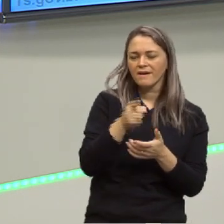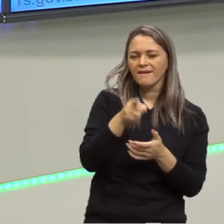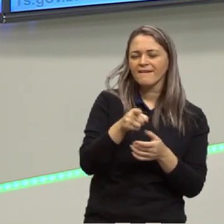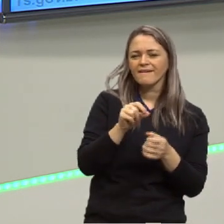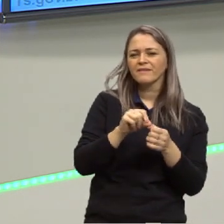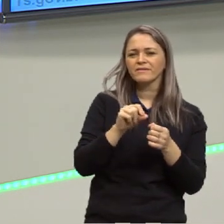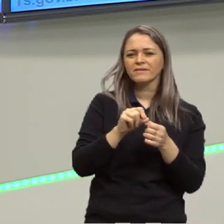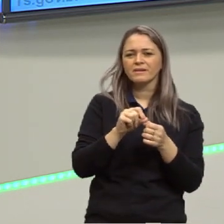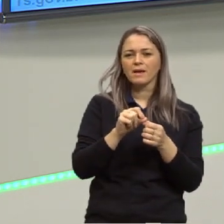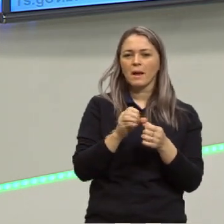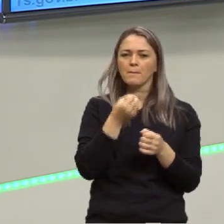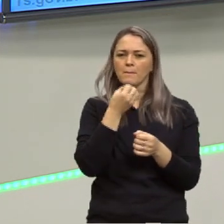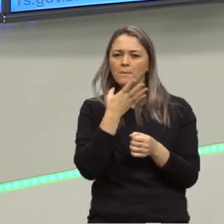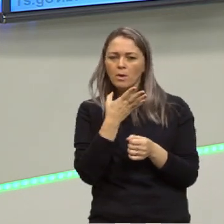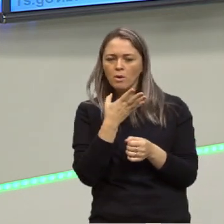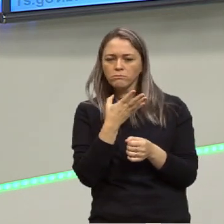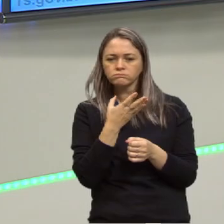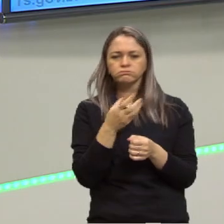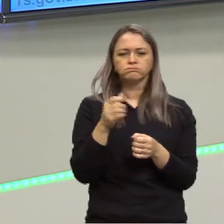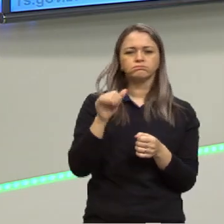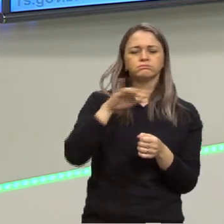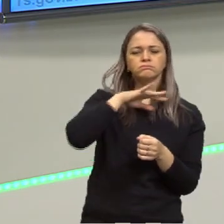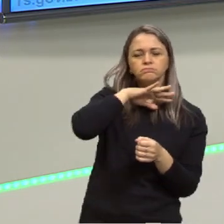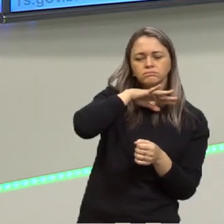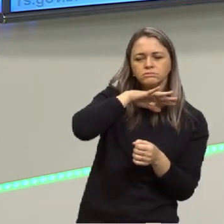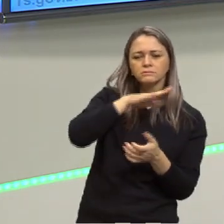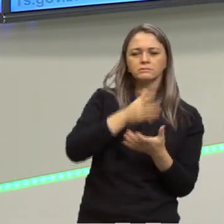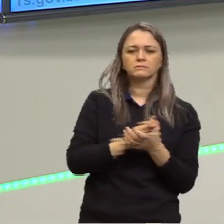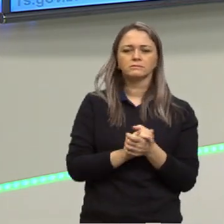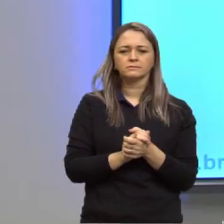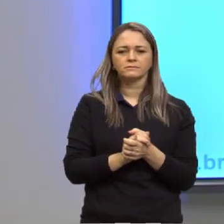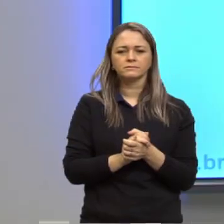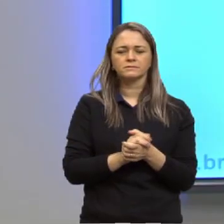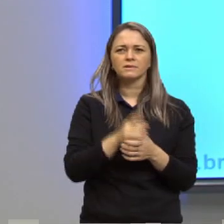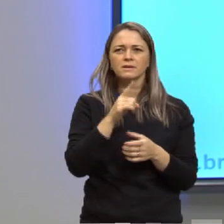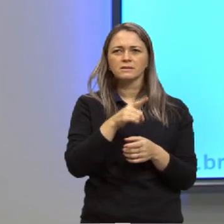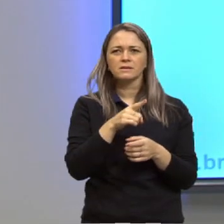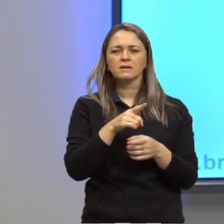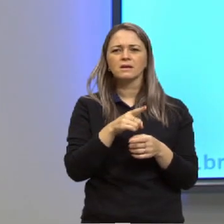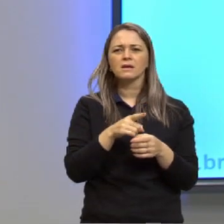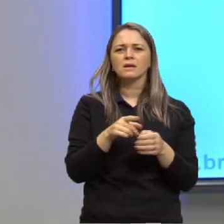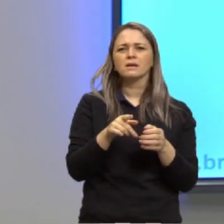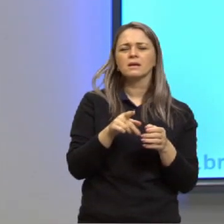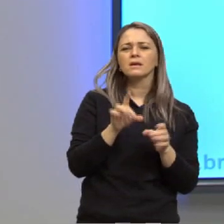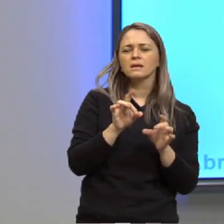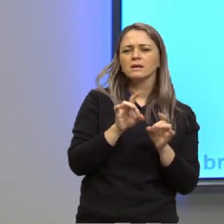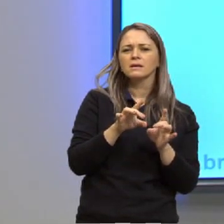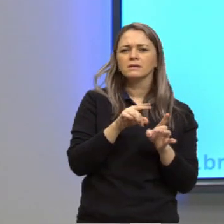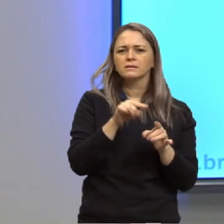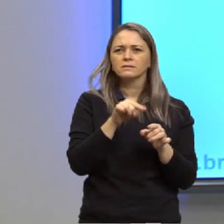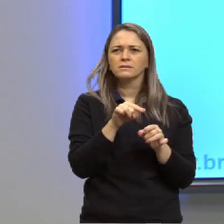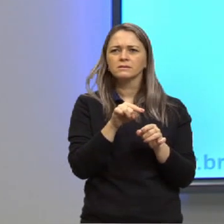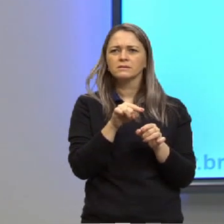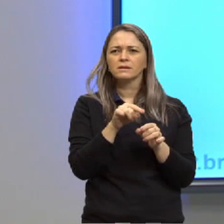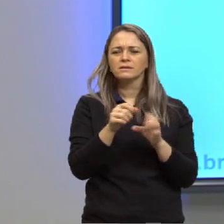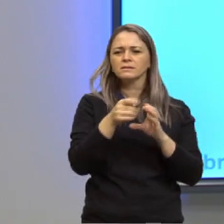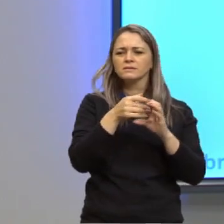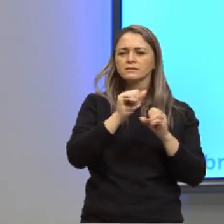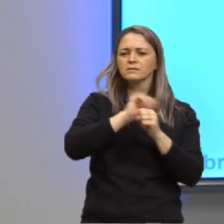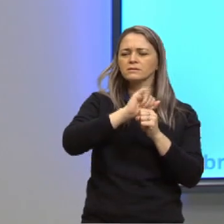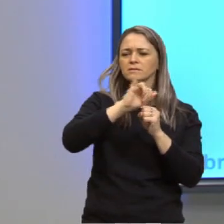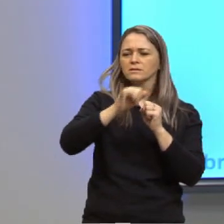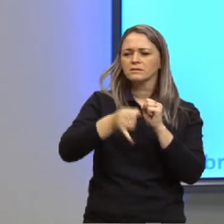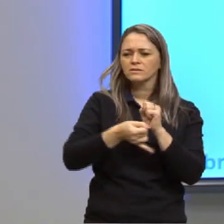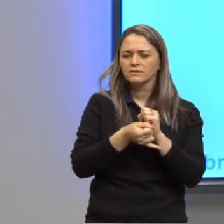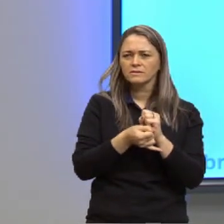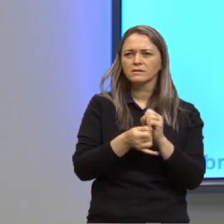ali é positiva ou é negativa. Então, nesse caso dessa questão específica, são esses adjetivos que